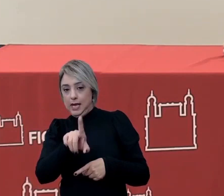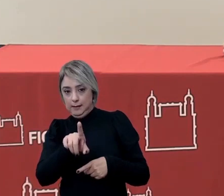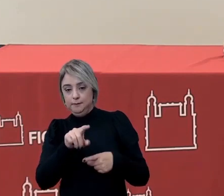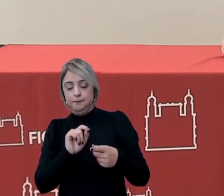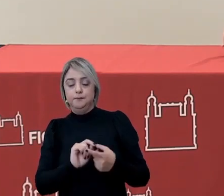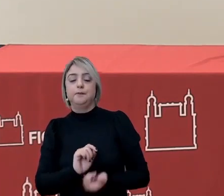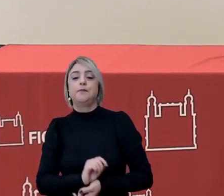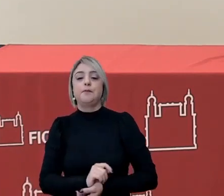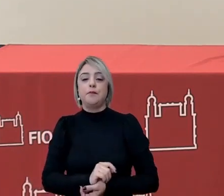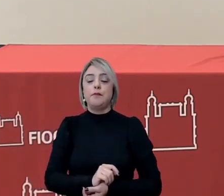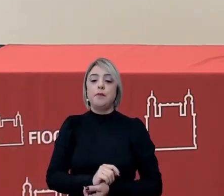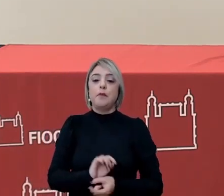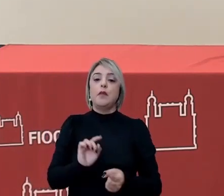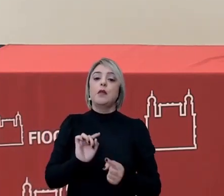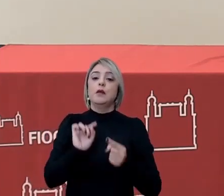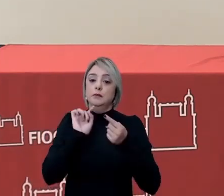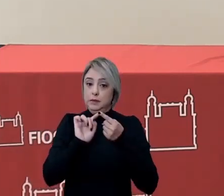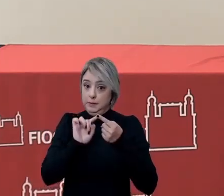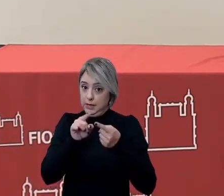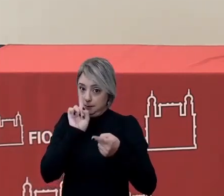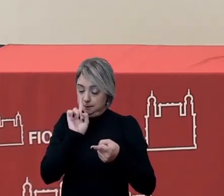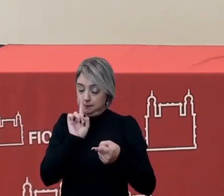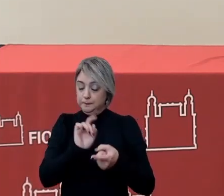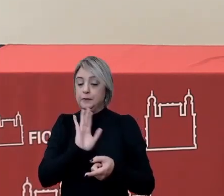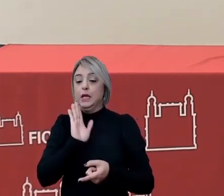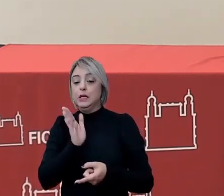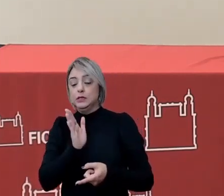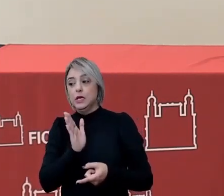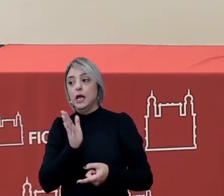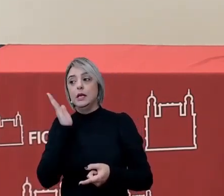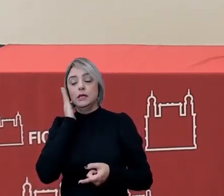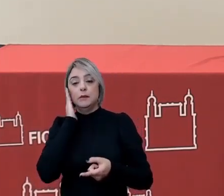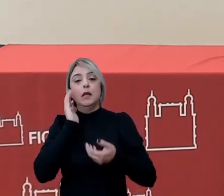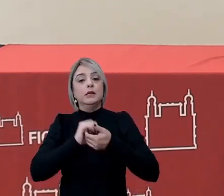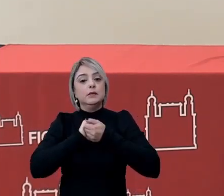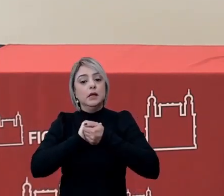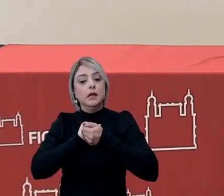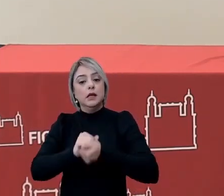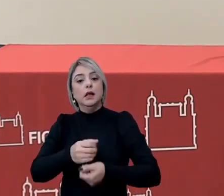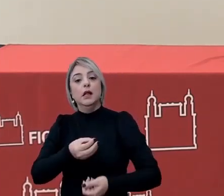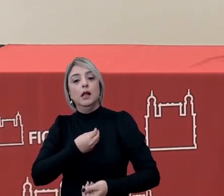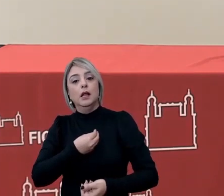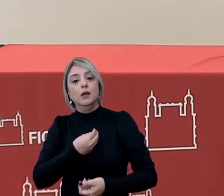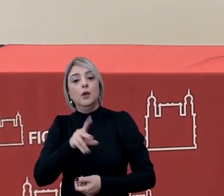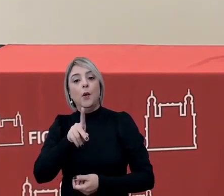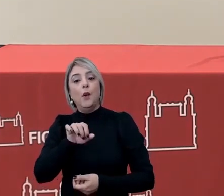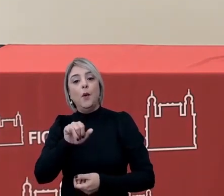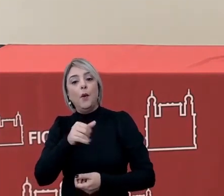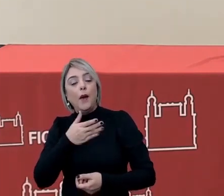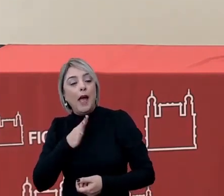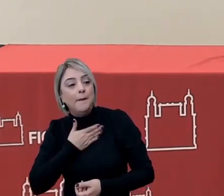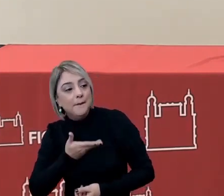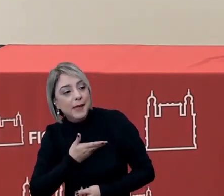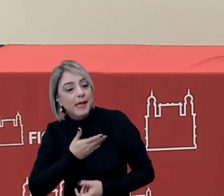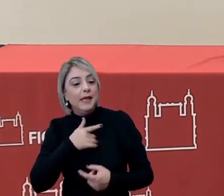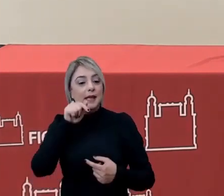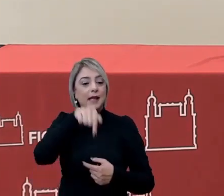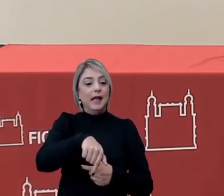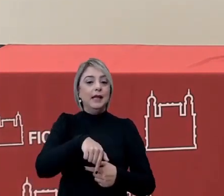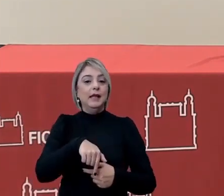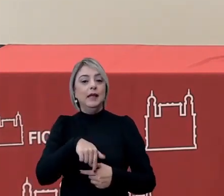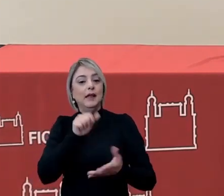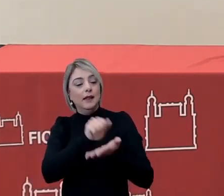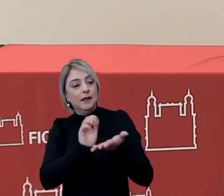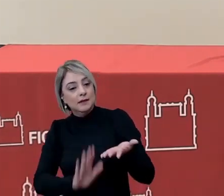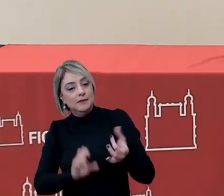Rodolfo José Rodolfo José já saudando aqui a participação do Poli do nosso querido Poli aqui na nossa